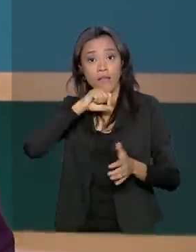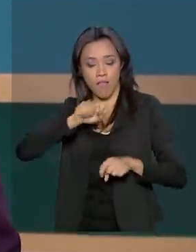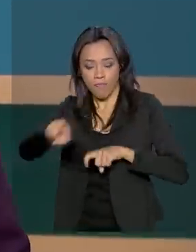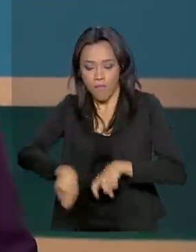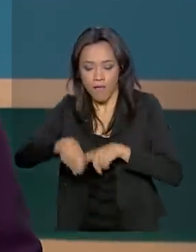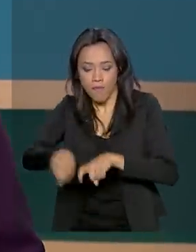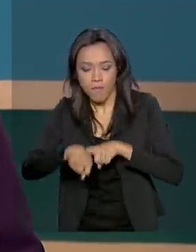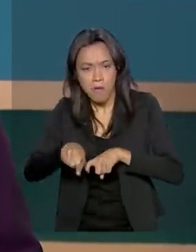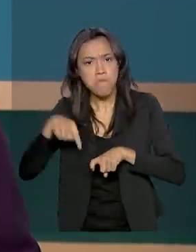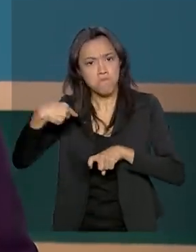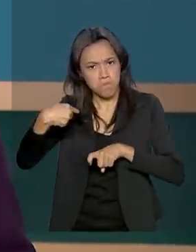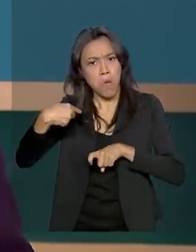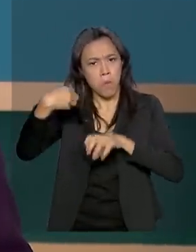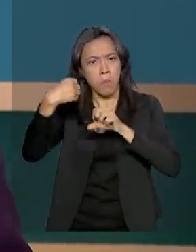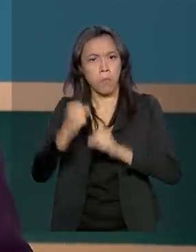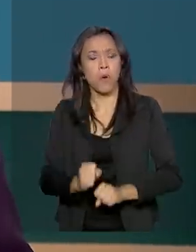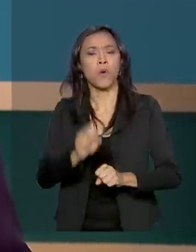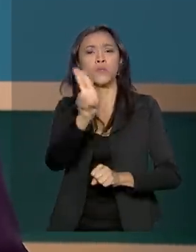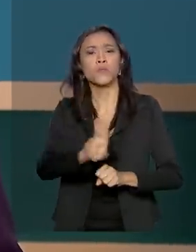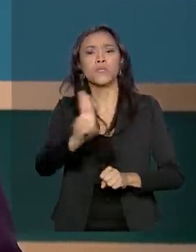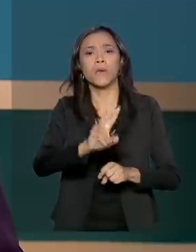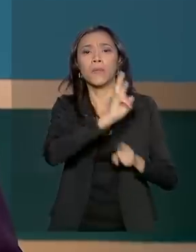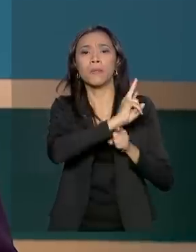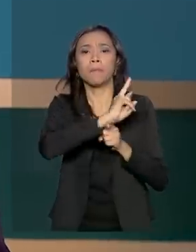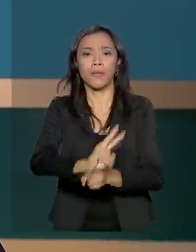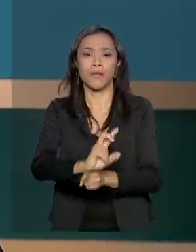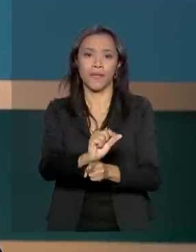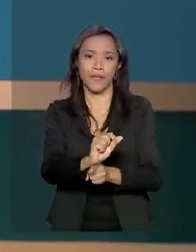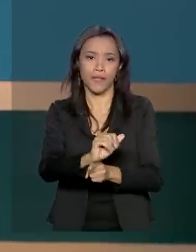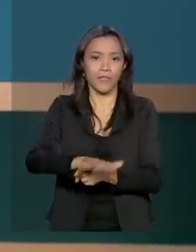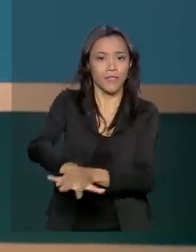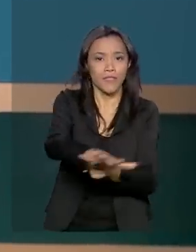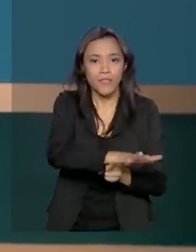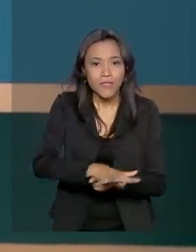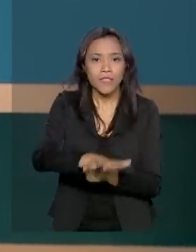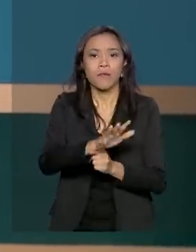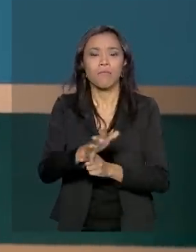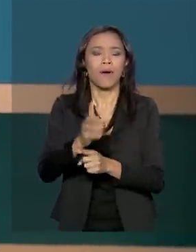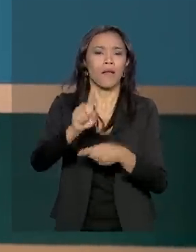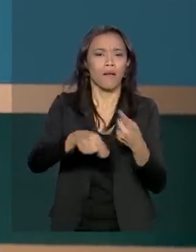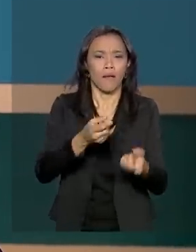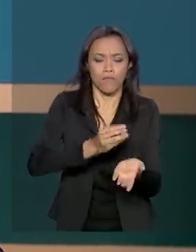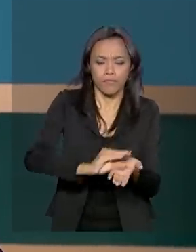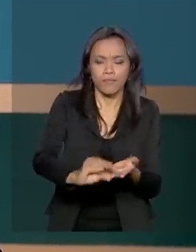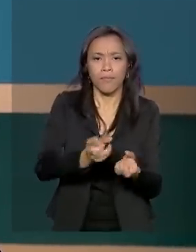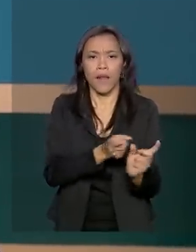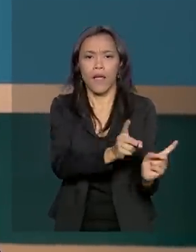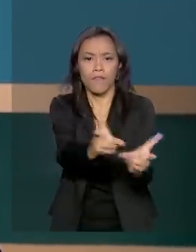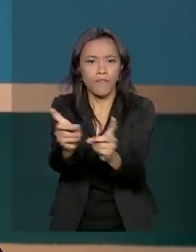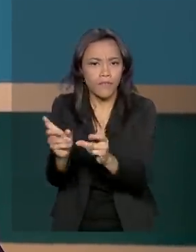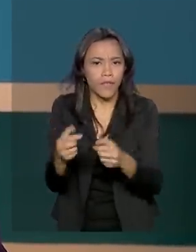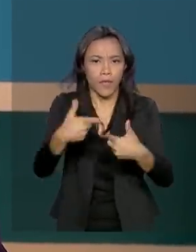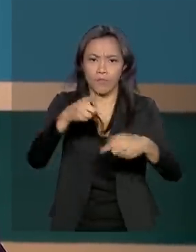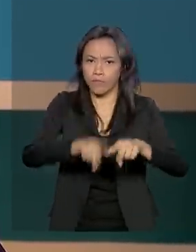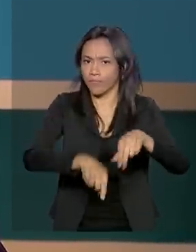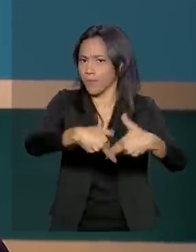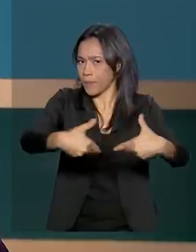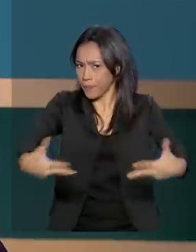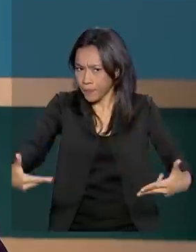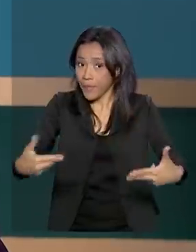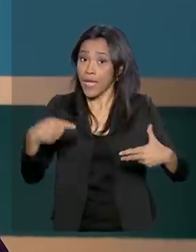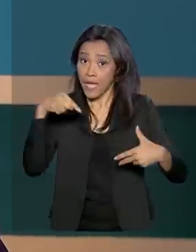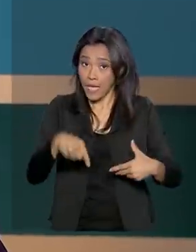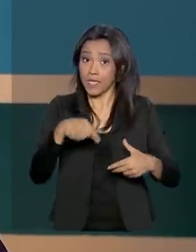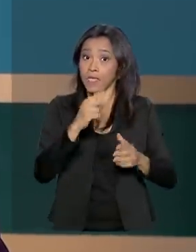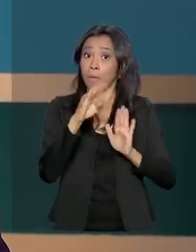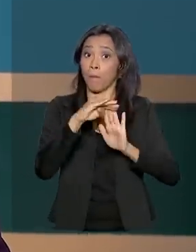ainda podem utilizar o crédito rural para financiar a produção e comercialização de produtos agropecuários. O programa de